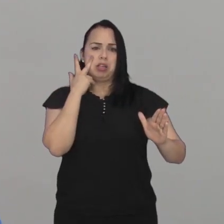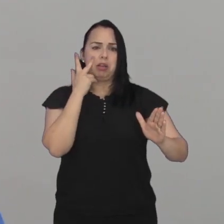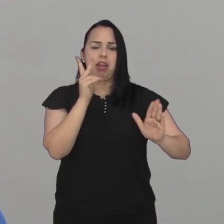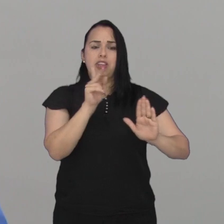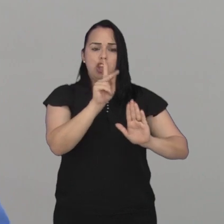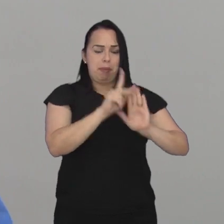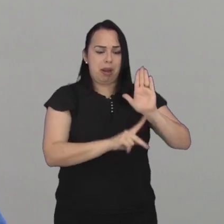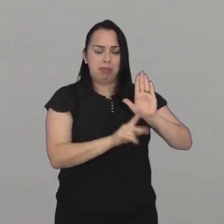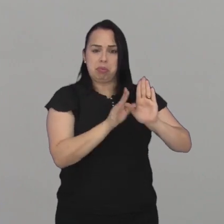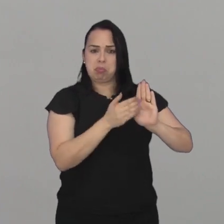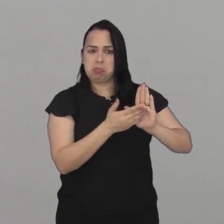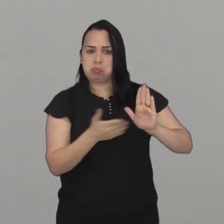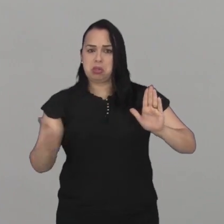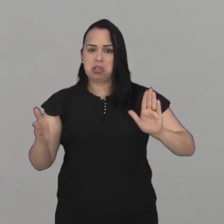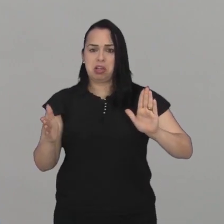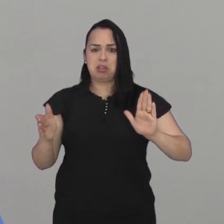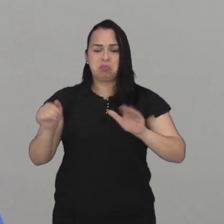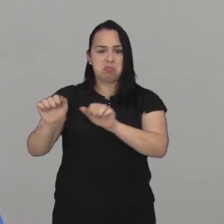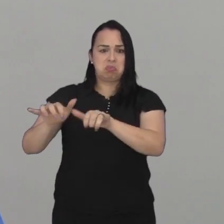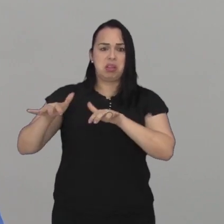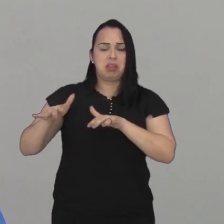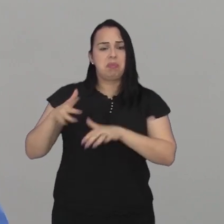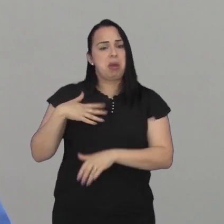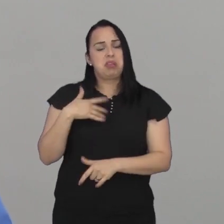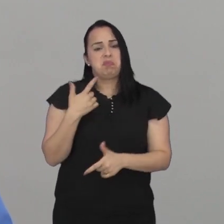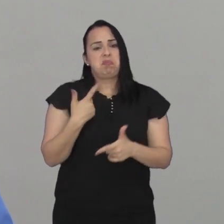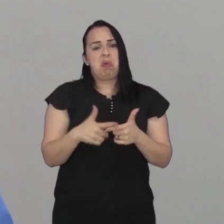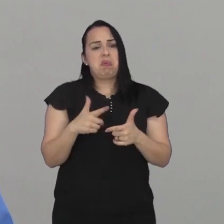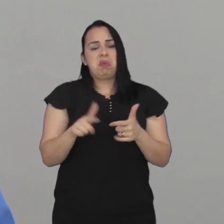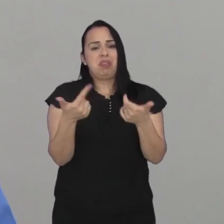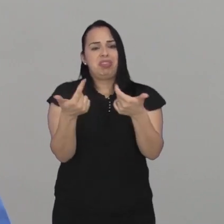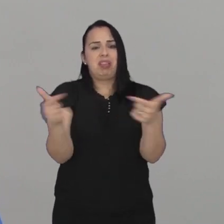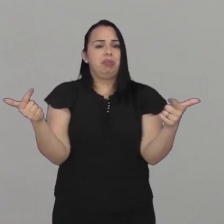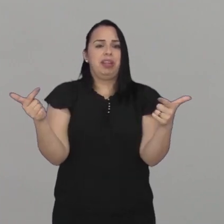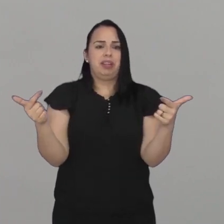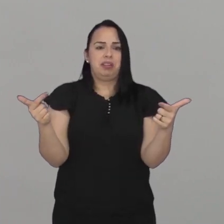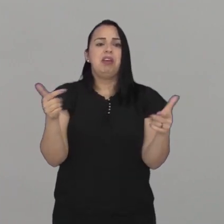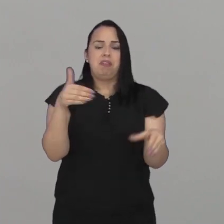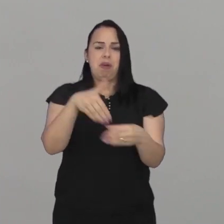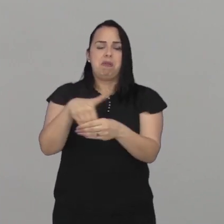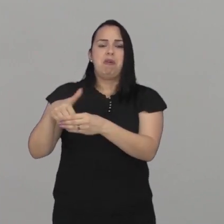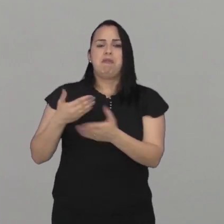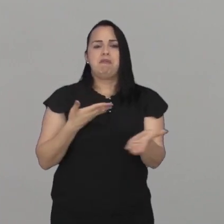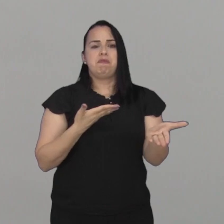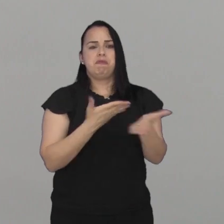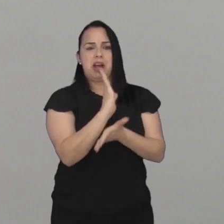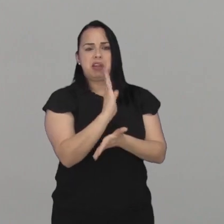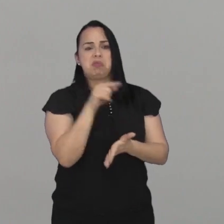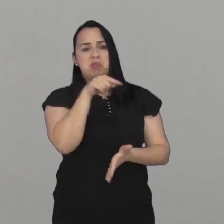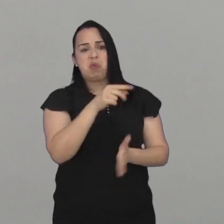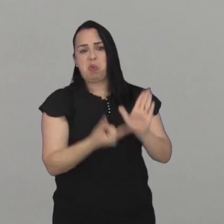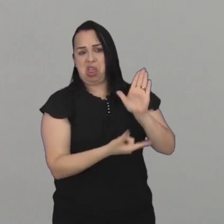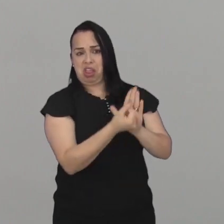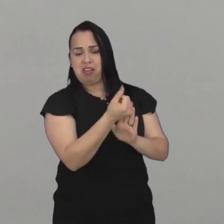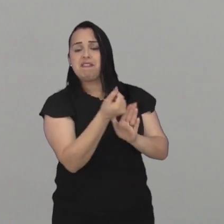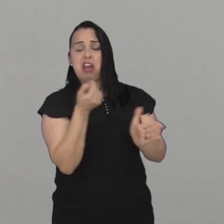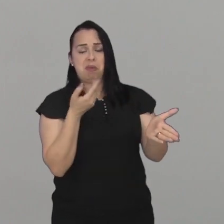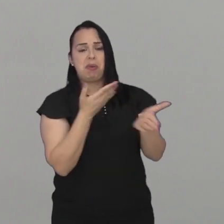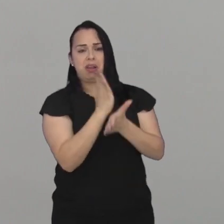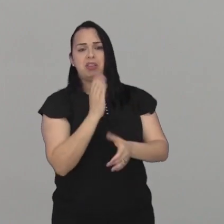é a elaboração do projeto e para o plenário mas eu não vejo nenhum tipo de problema com relação a aprovação das contas então do